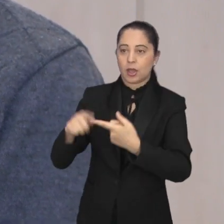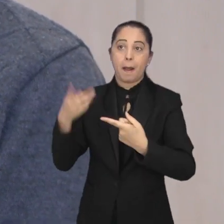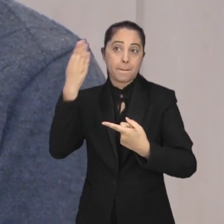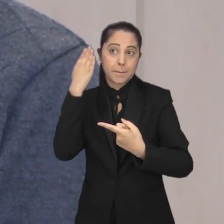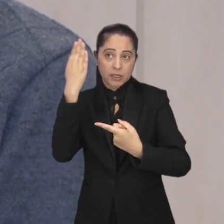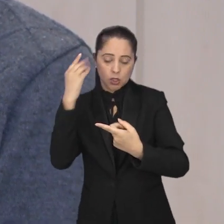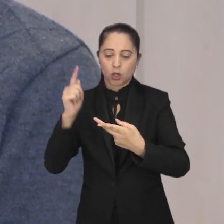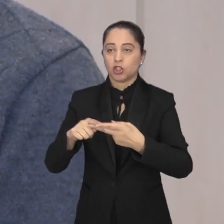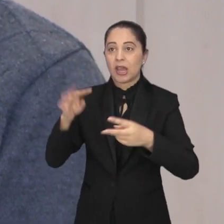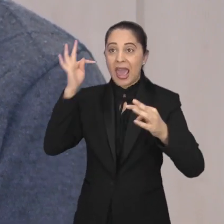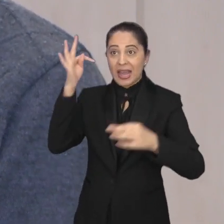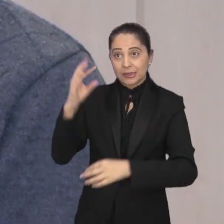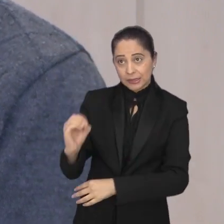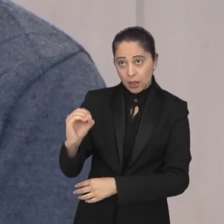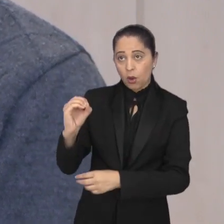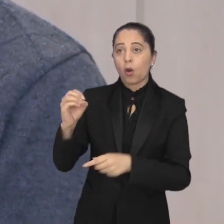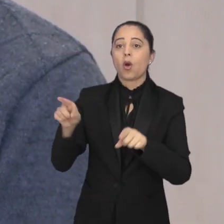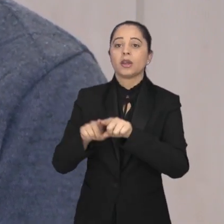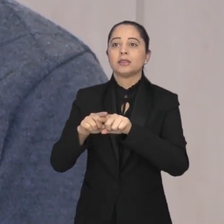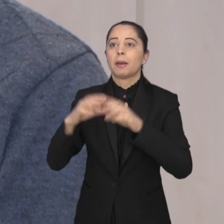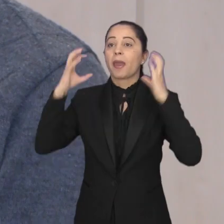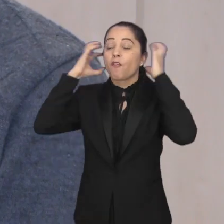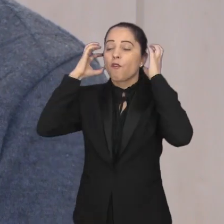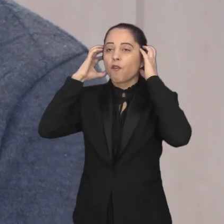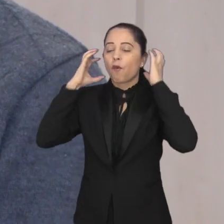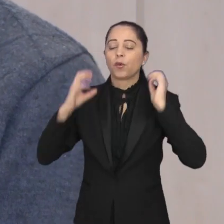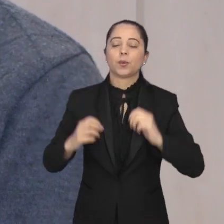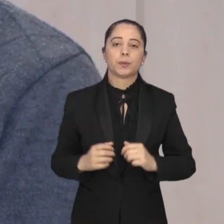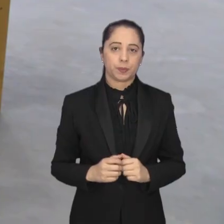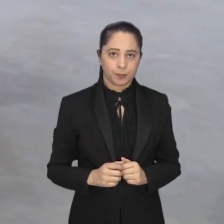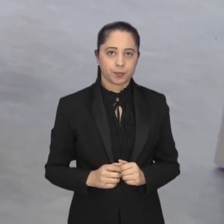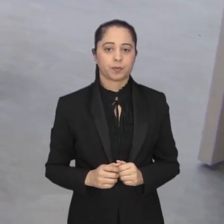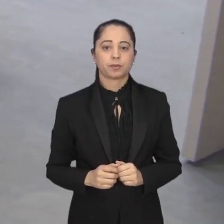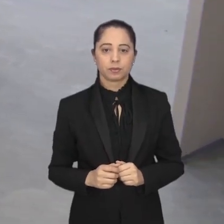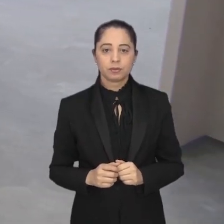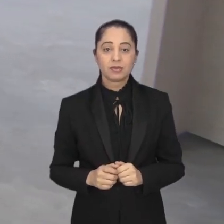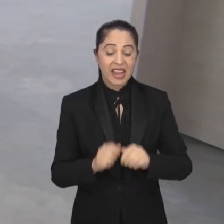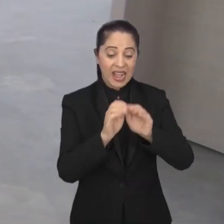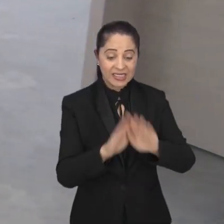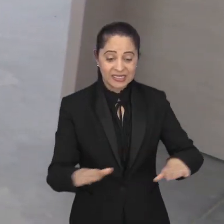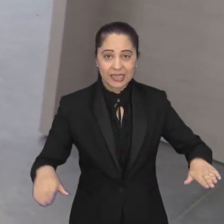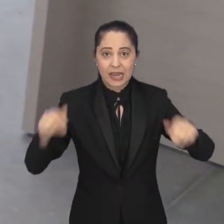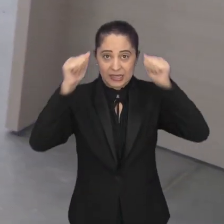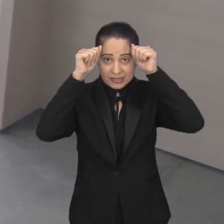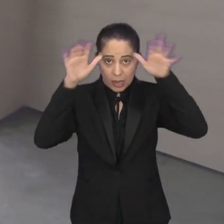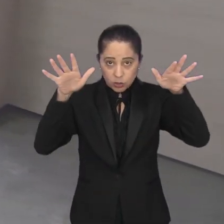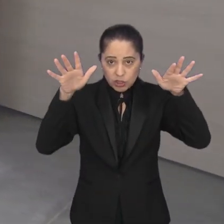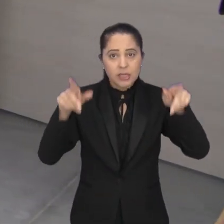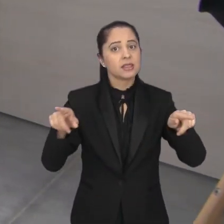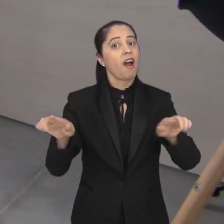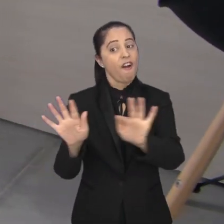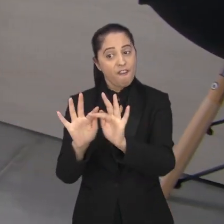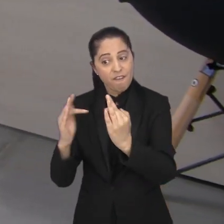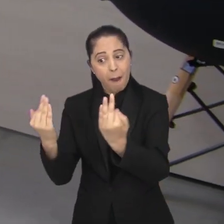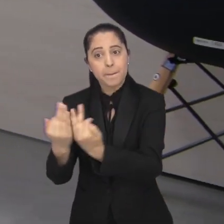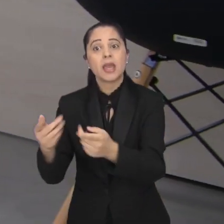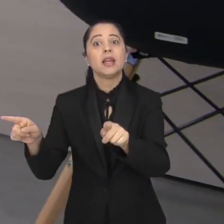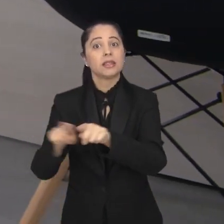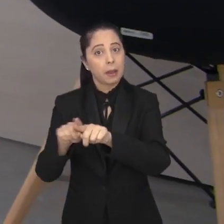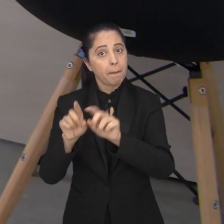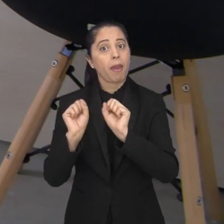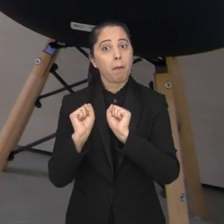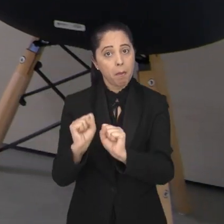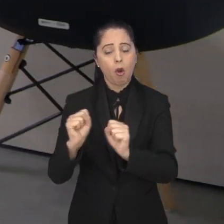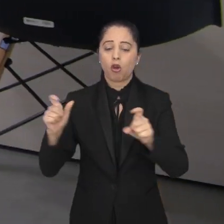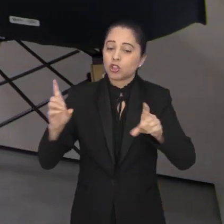psicopedagogia, psicologia, terapia ocupacional e fonodiologia. Além das crianças com autismo, familiares também poderão